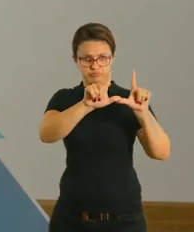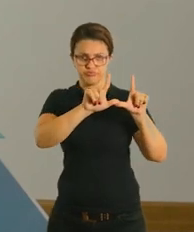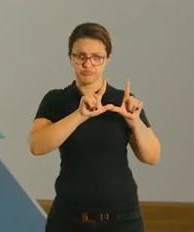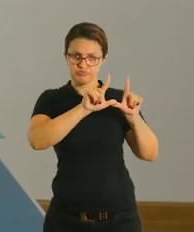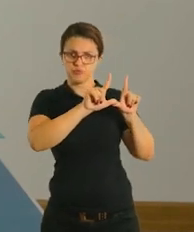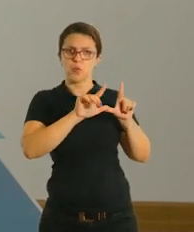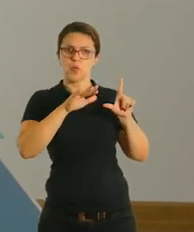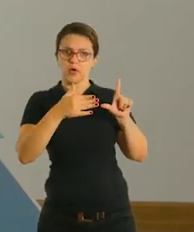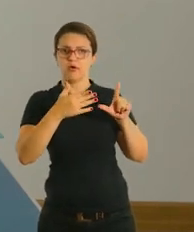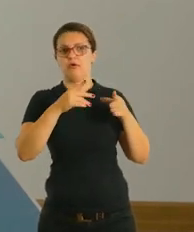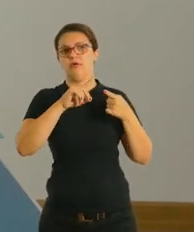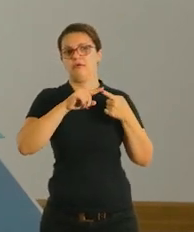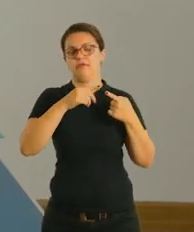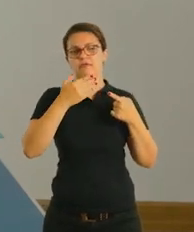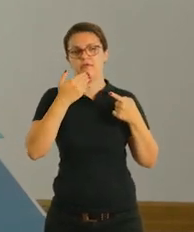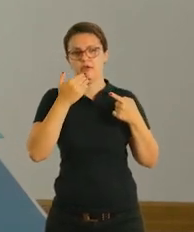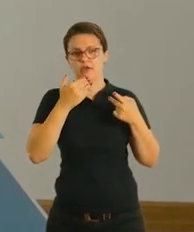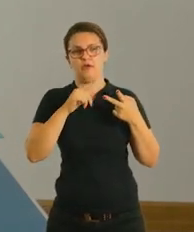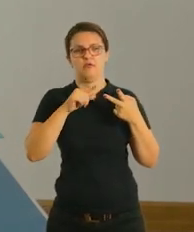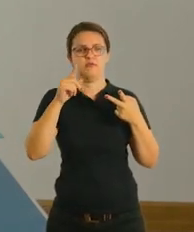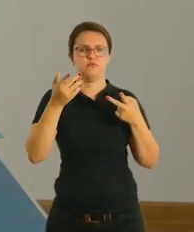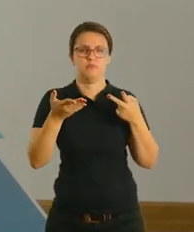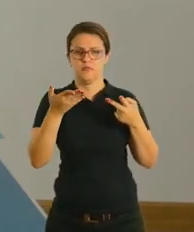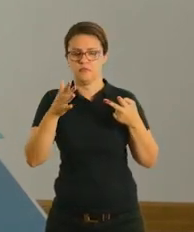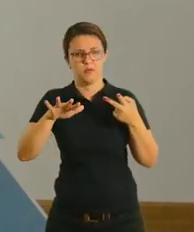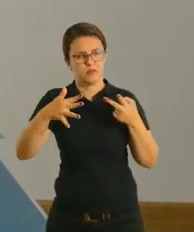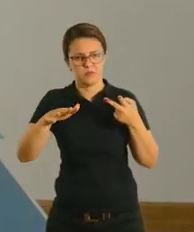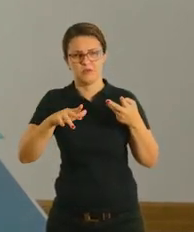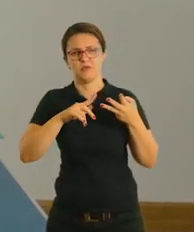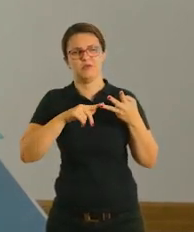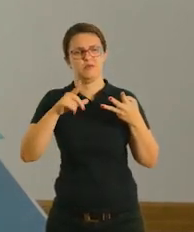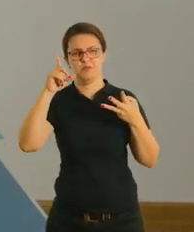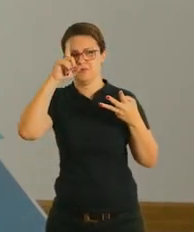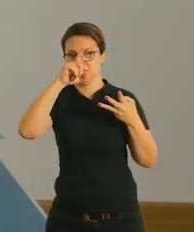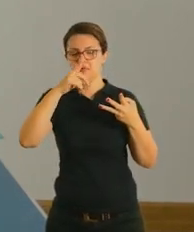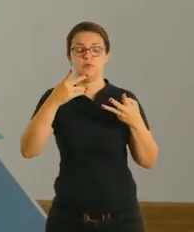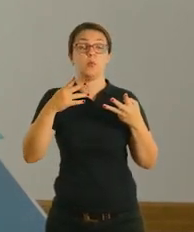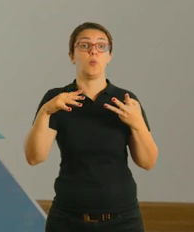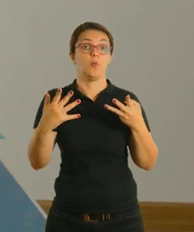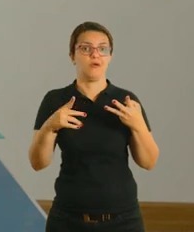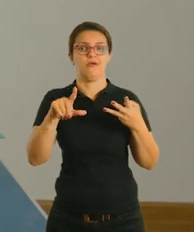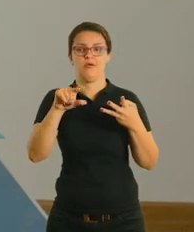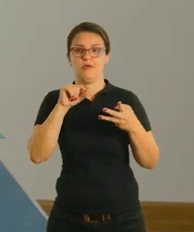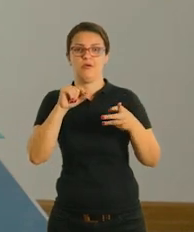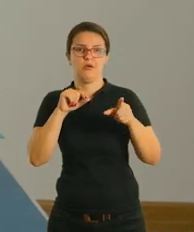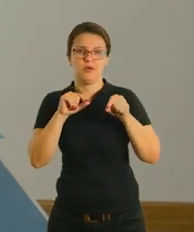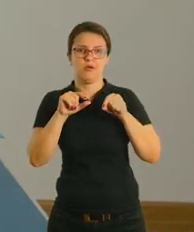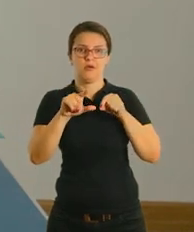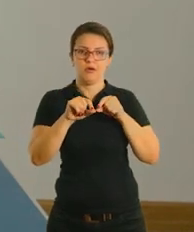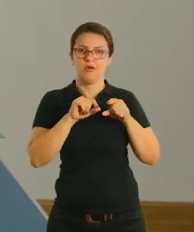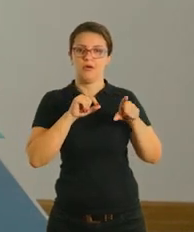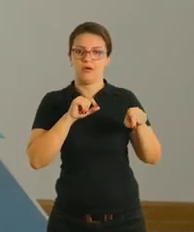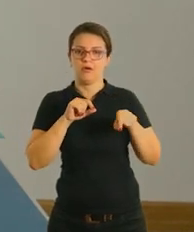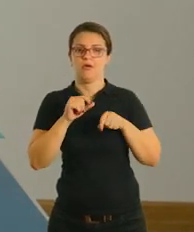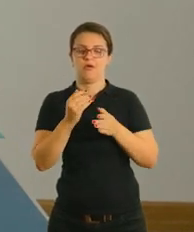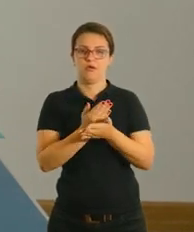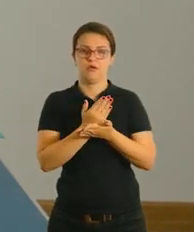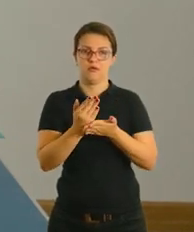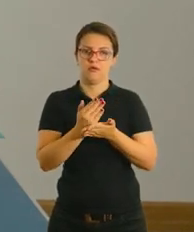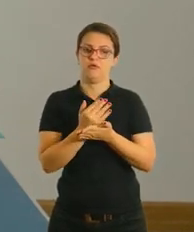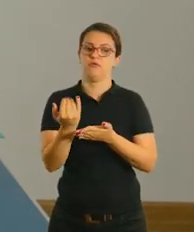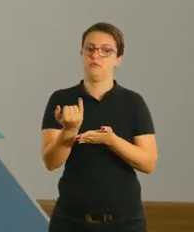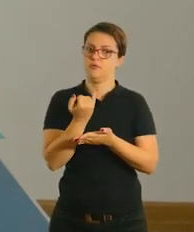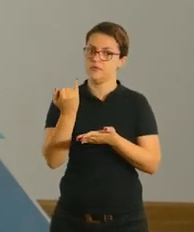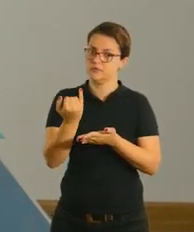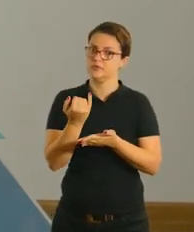Então depois que ela escolheu o que é fácil para ela, que é médio para ela e o que é um nível muito difícil de executar, porque é importante, né?